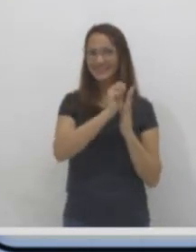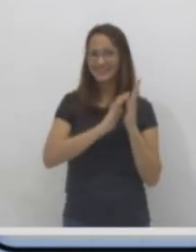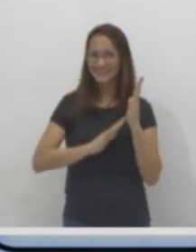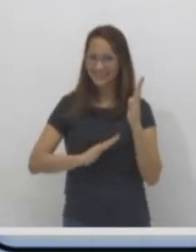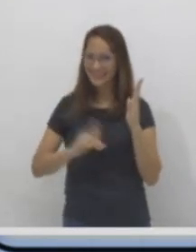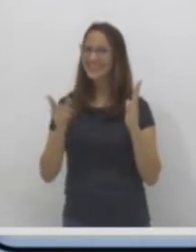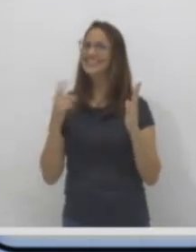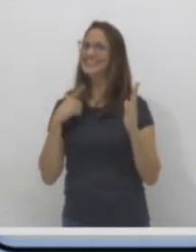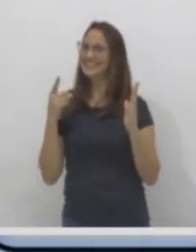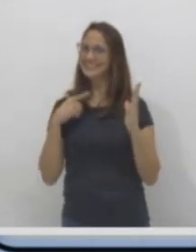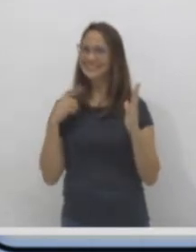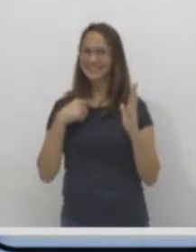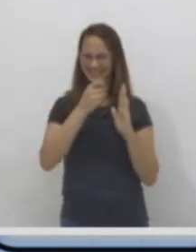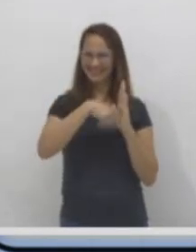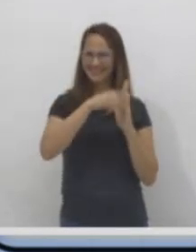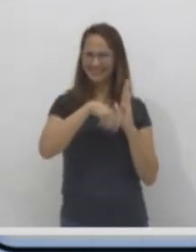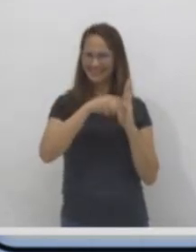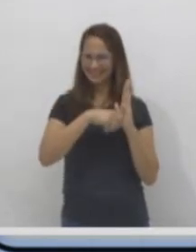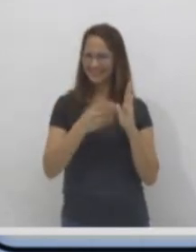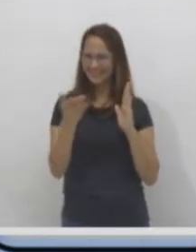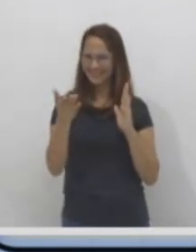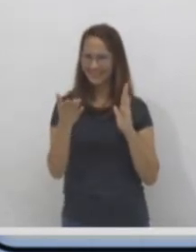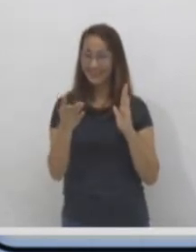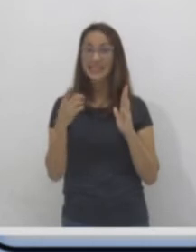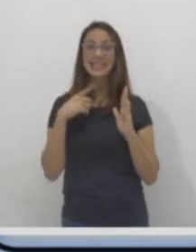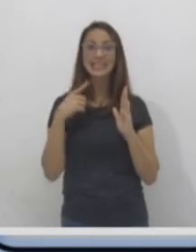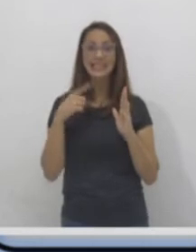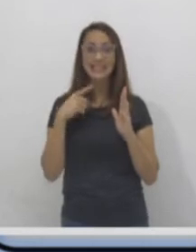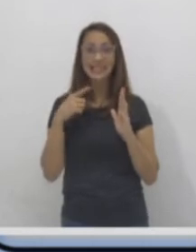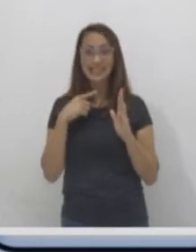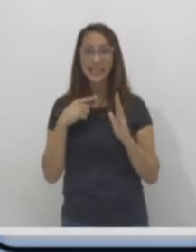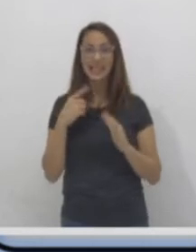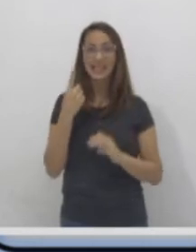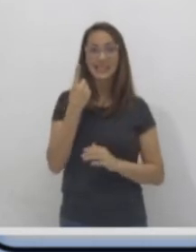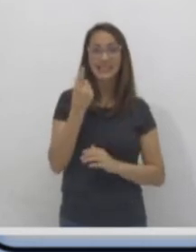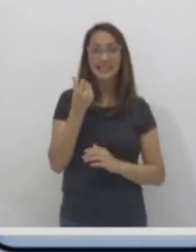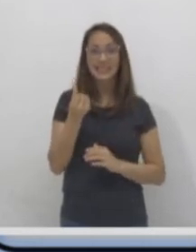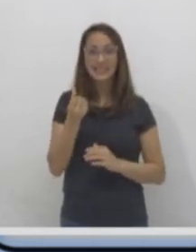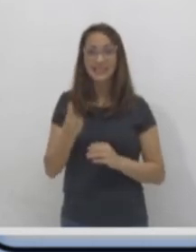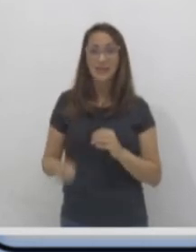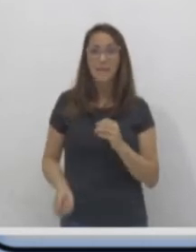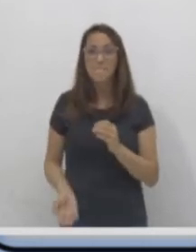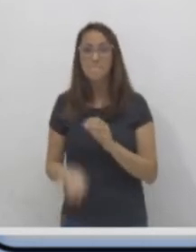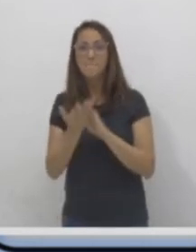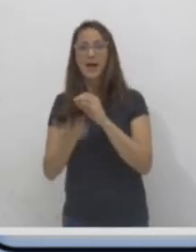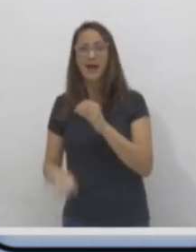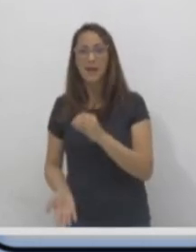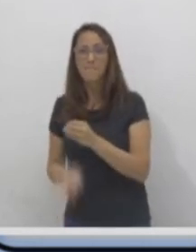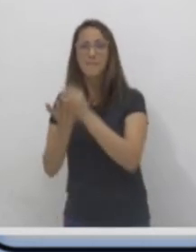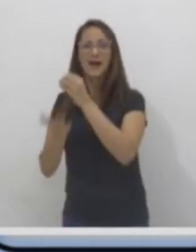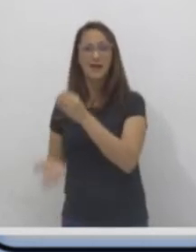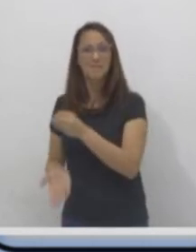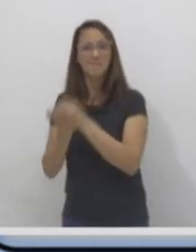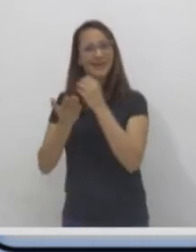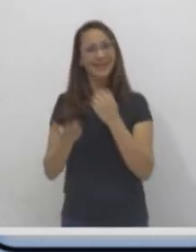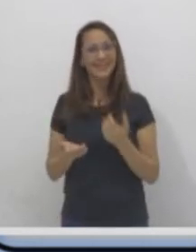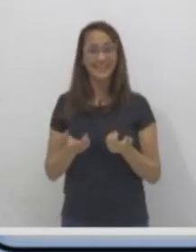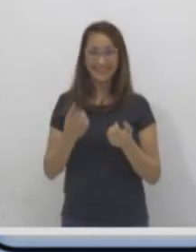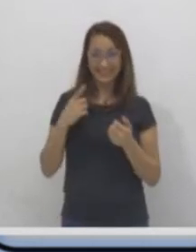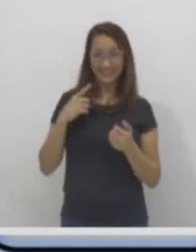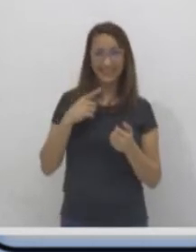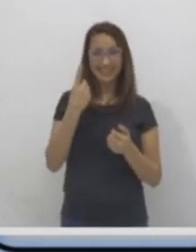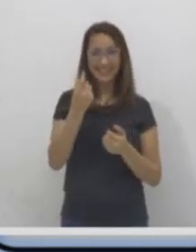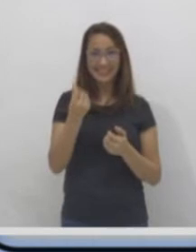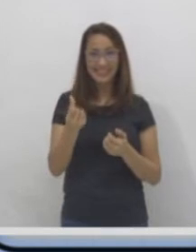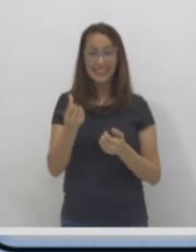Vamos lá. Você tinha dezesseis petecas. E perdeu cinco no jogo com coleguinha.